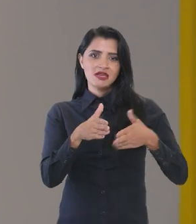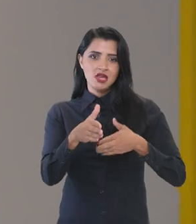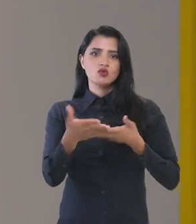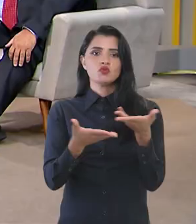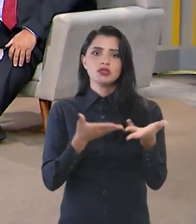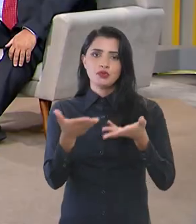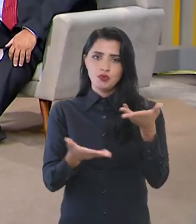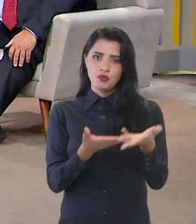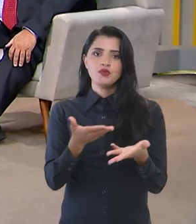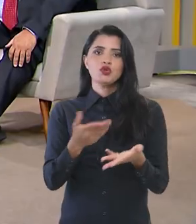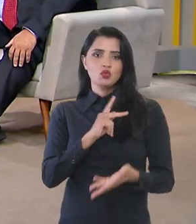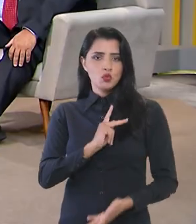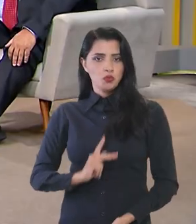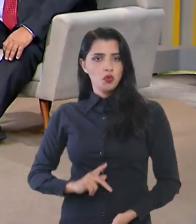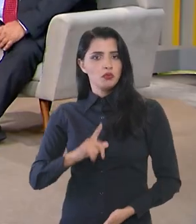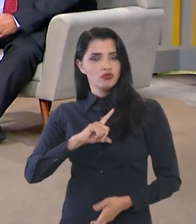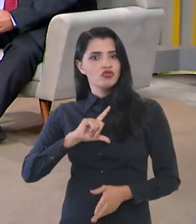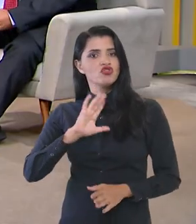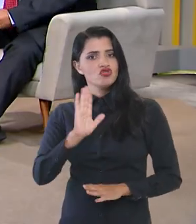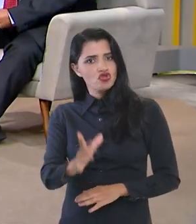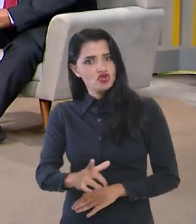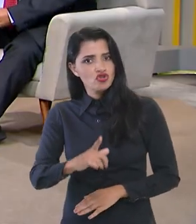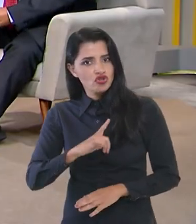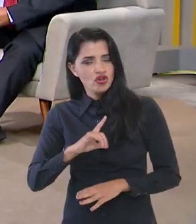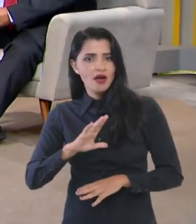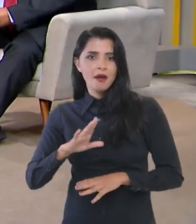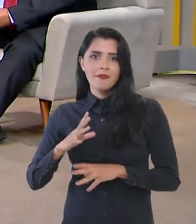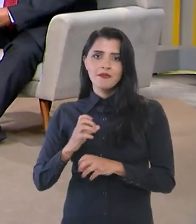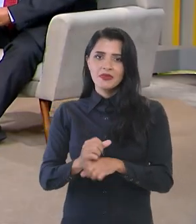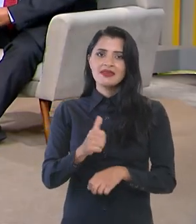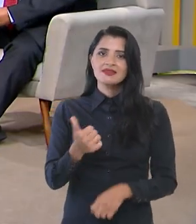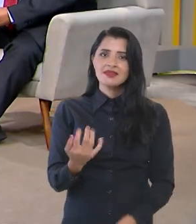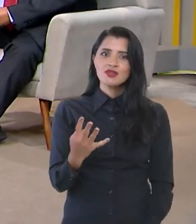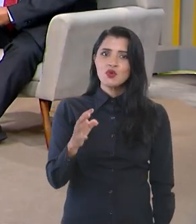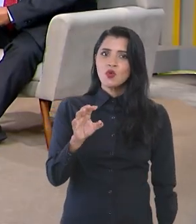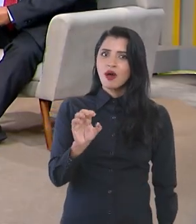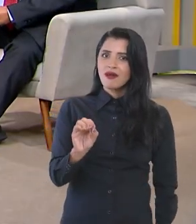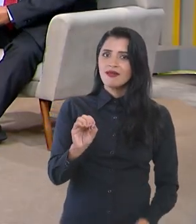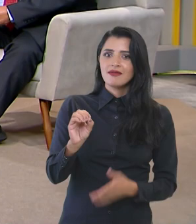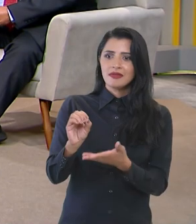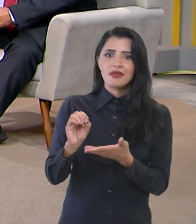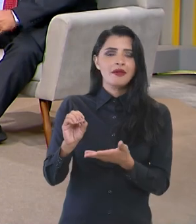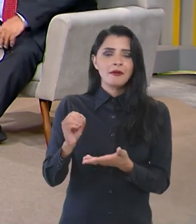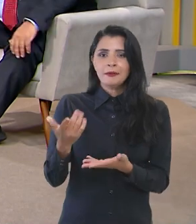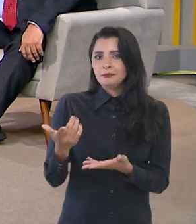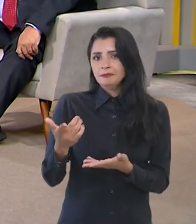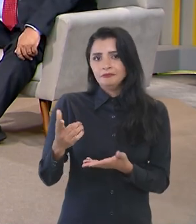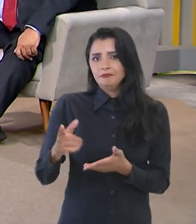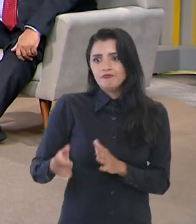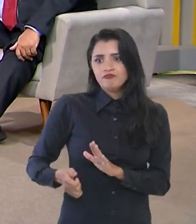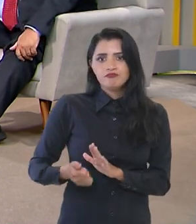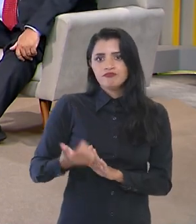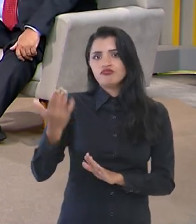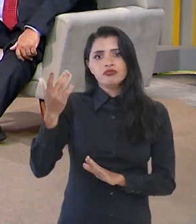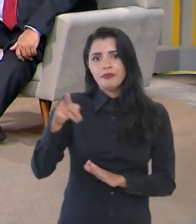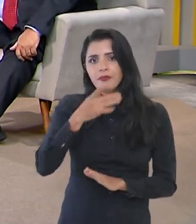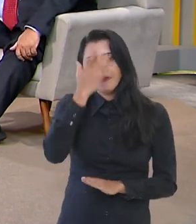acesso ao serviço público, que já envolveu 140 e poucas milhões de pessoas.